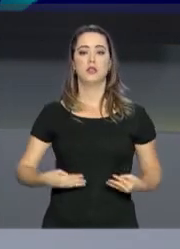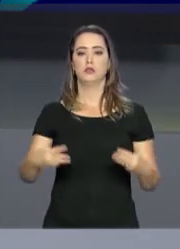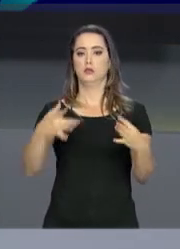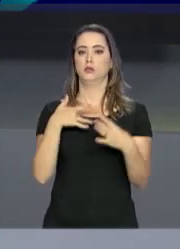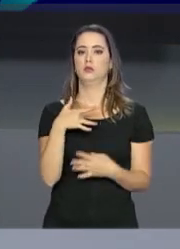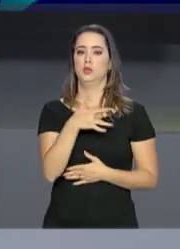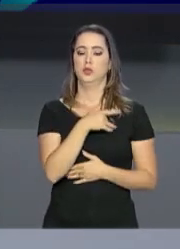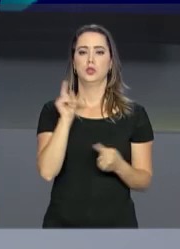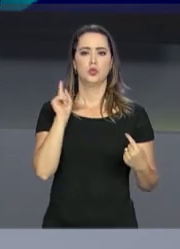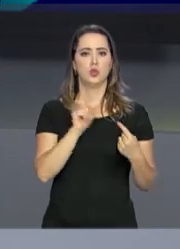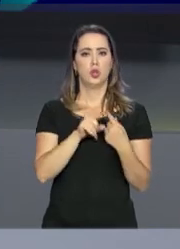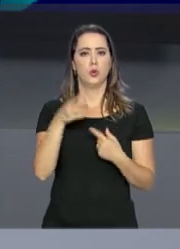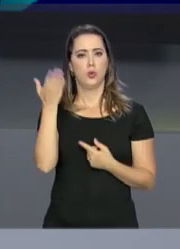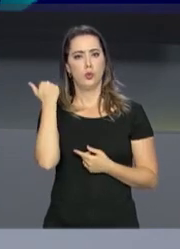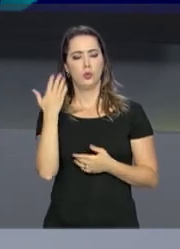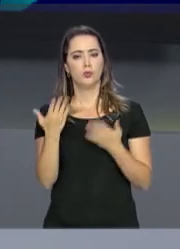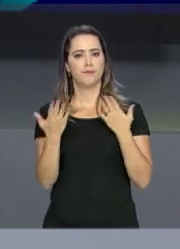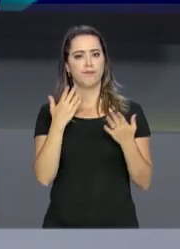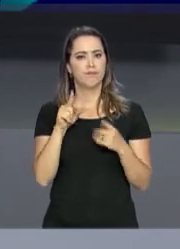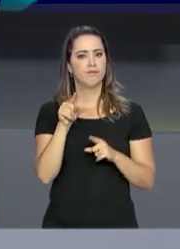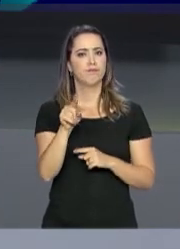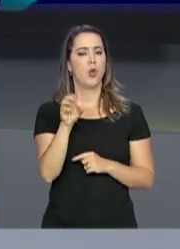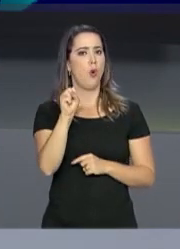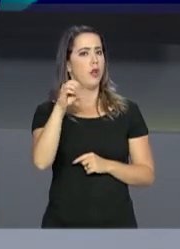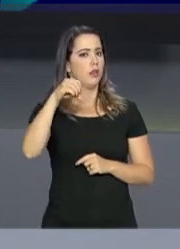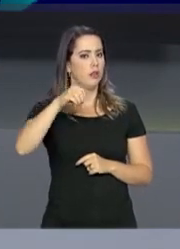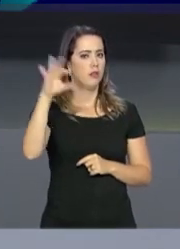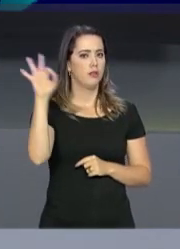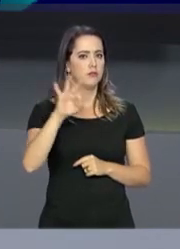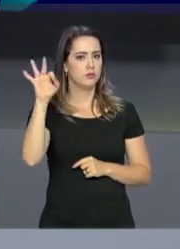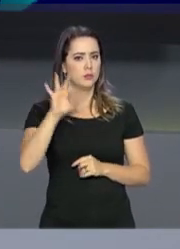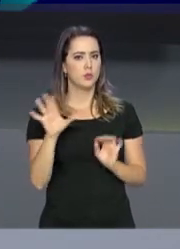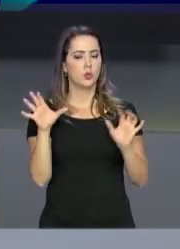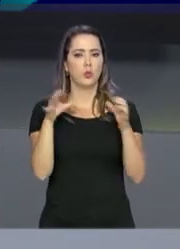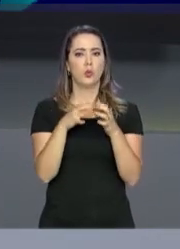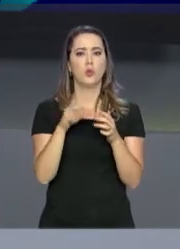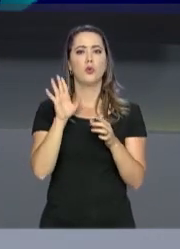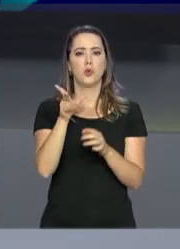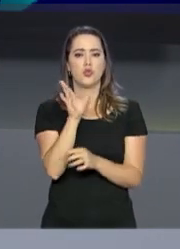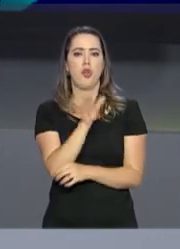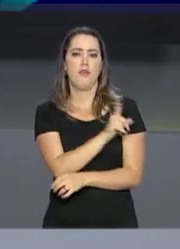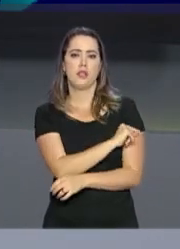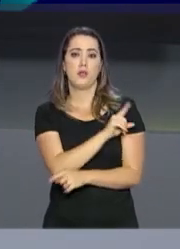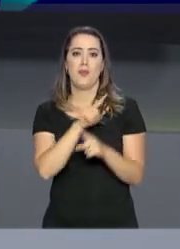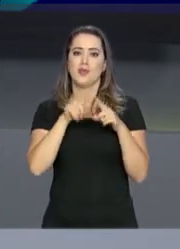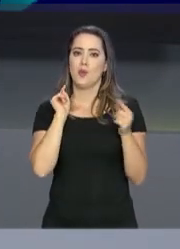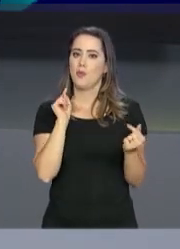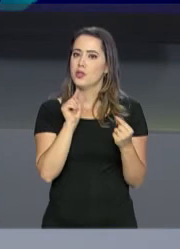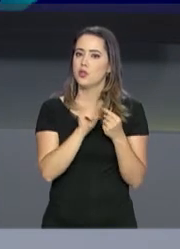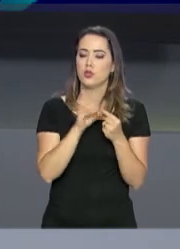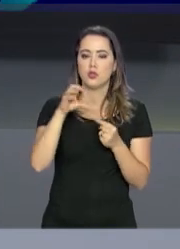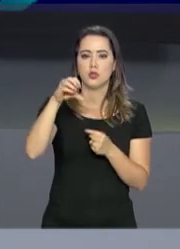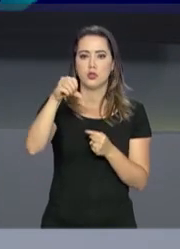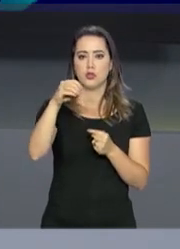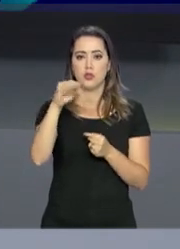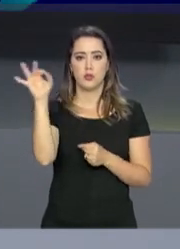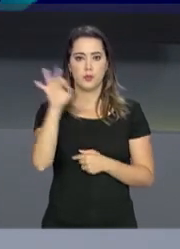De acordo com o último balanço, 89% do público-alvo tomou a vacina, mas a meta é atingir os 90%.